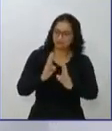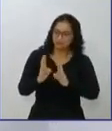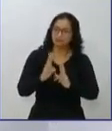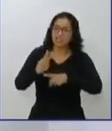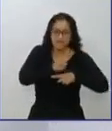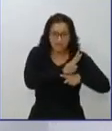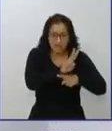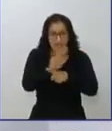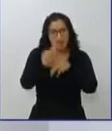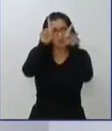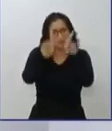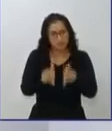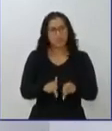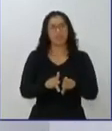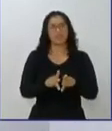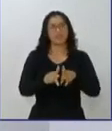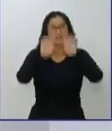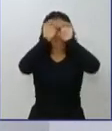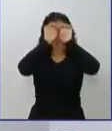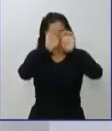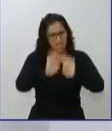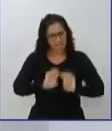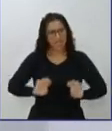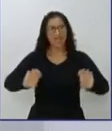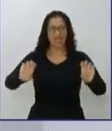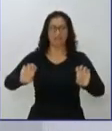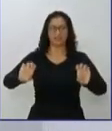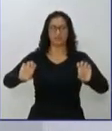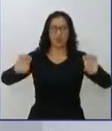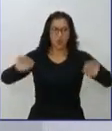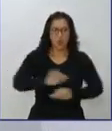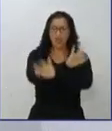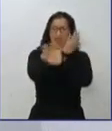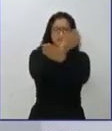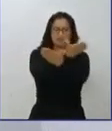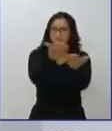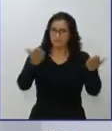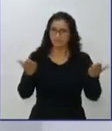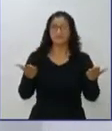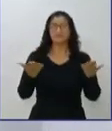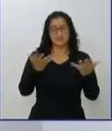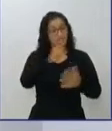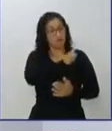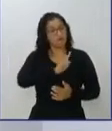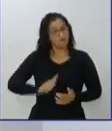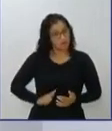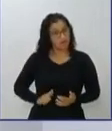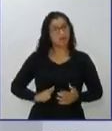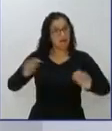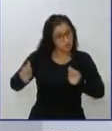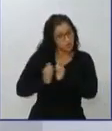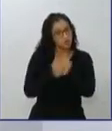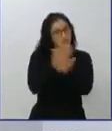que vai trazer um governo ético, transparente, que de verdade quer governar para as pessoas. As